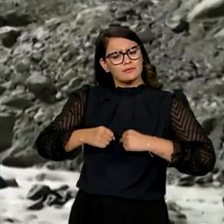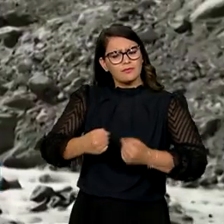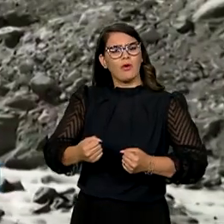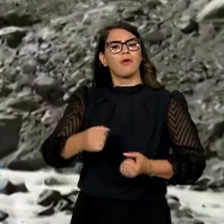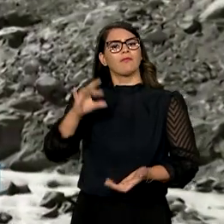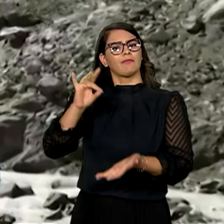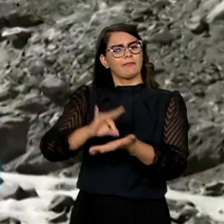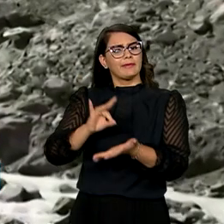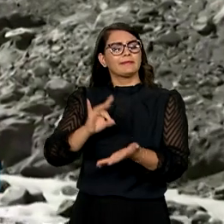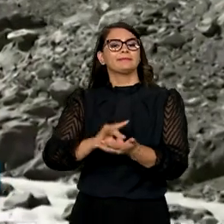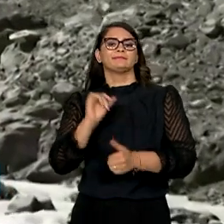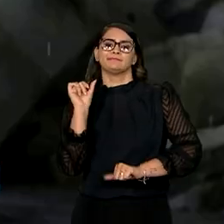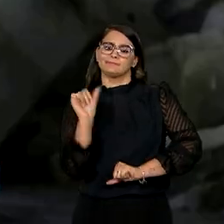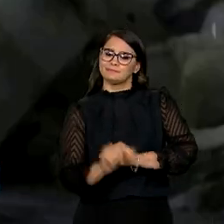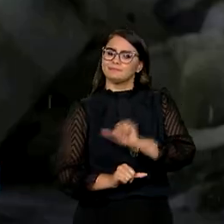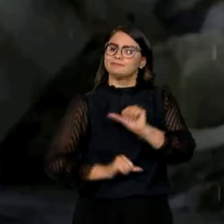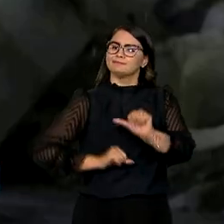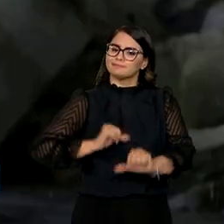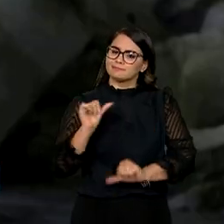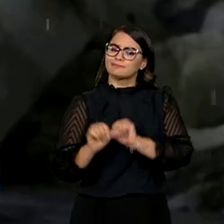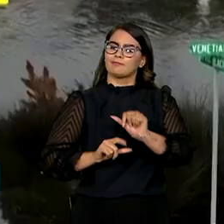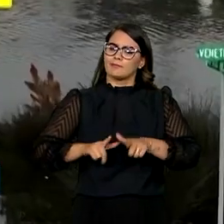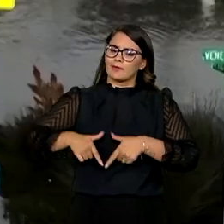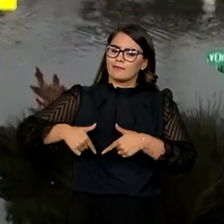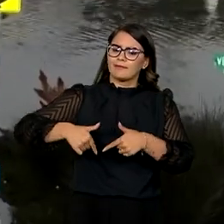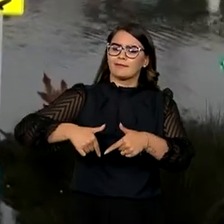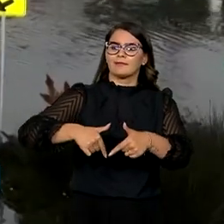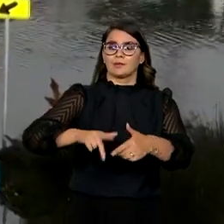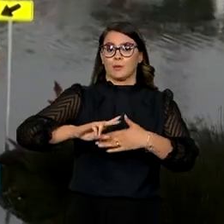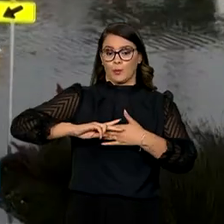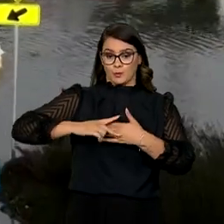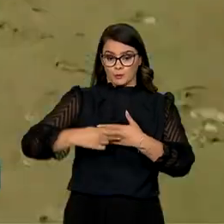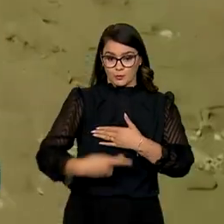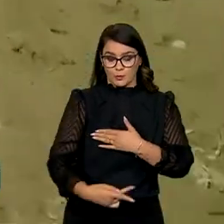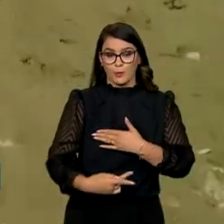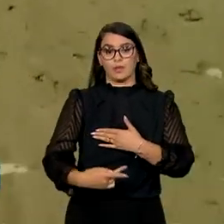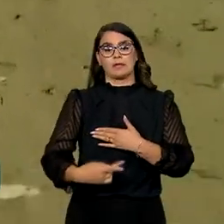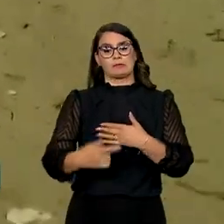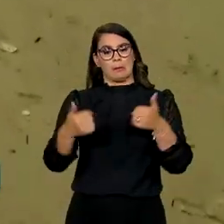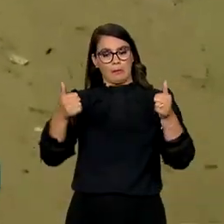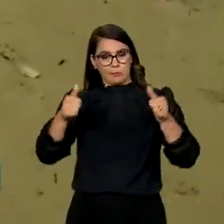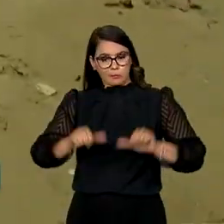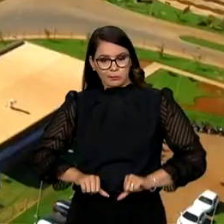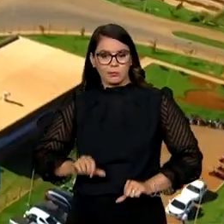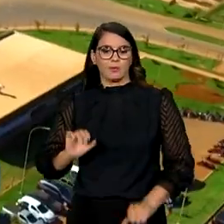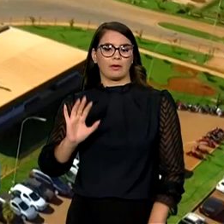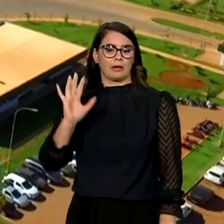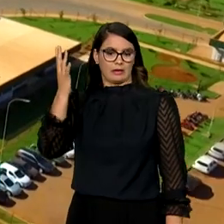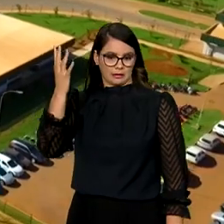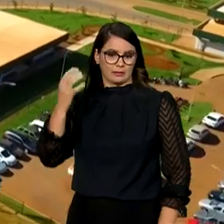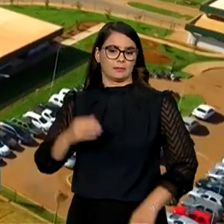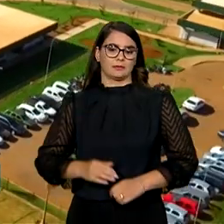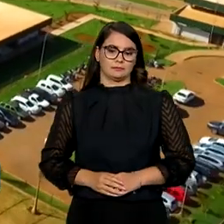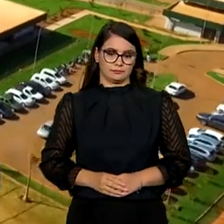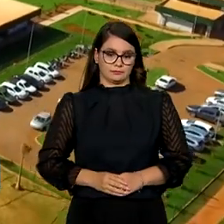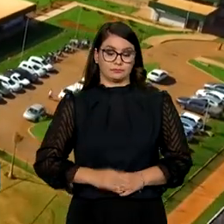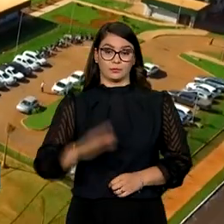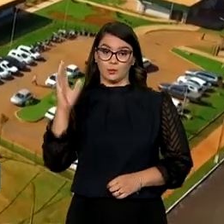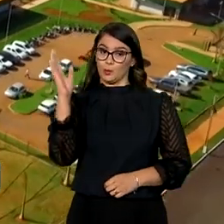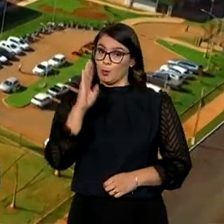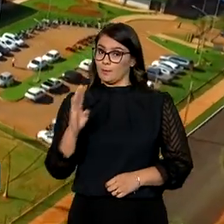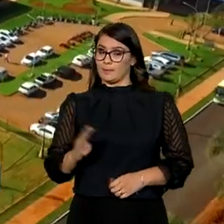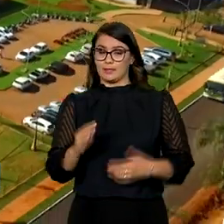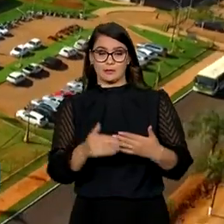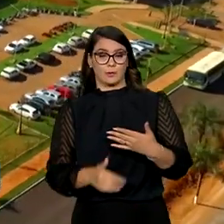verdadeiras transformações para enfrentar as consequências dos extremos do clima. O Brasil sai na